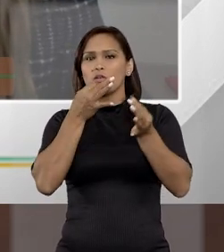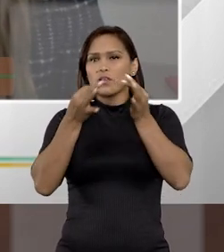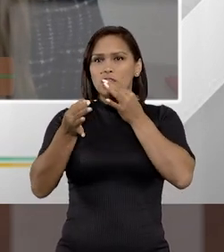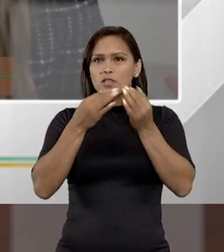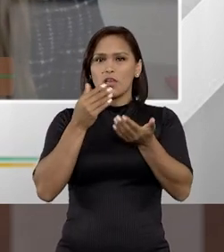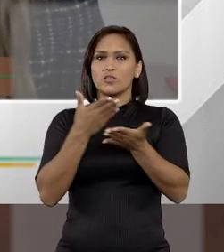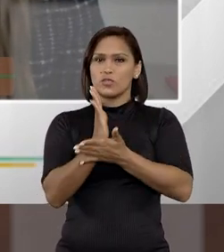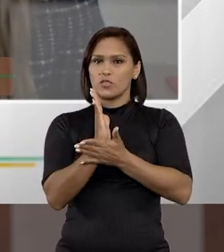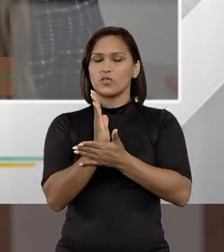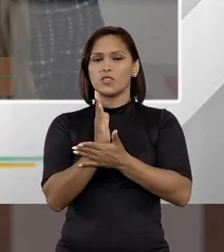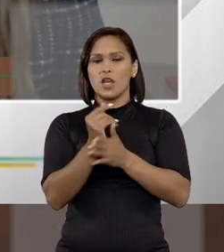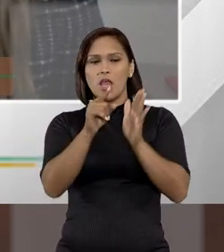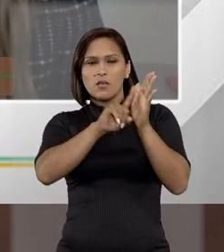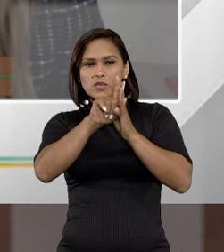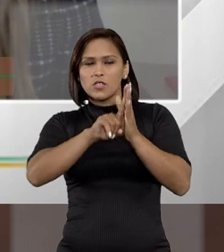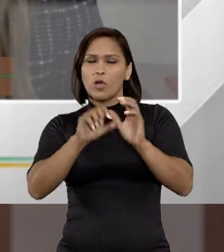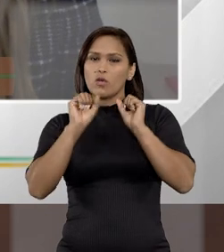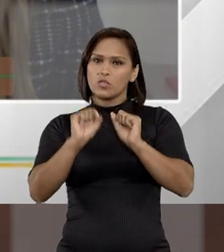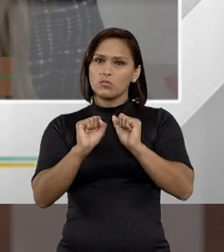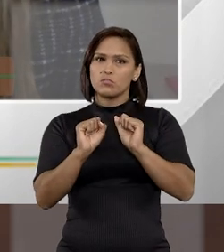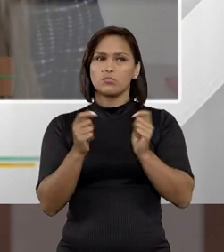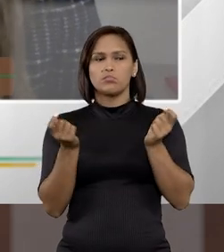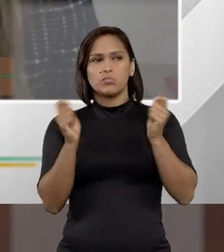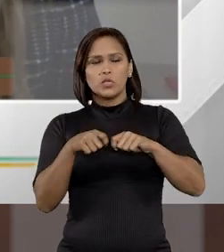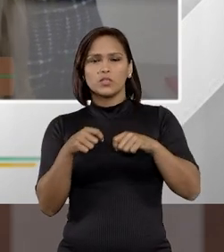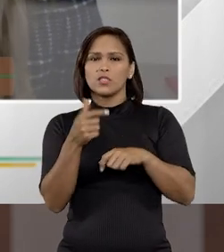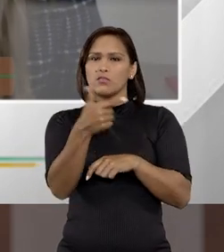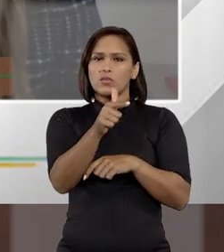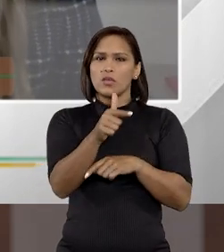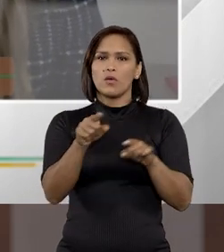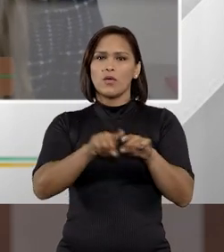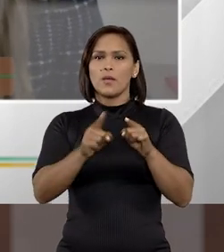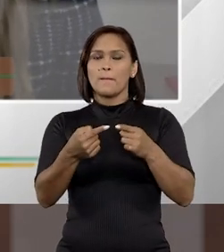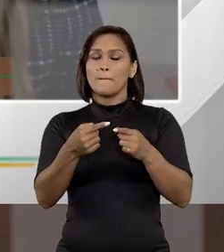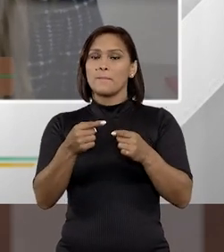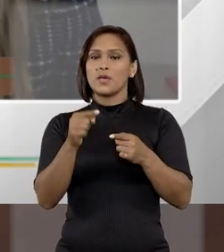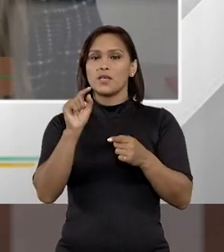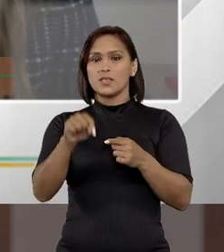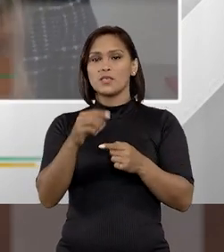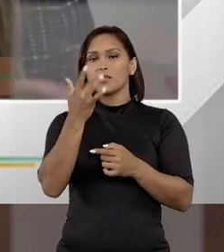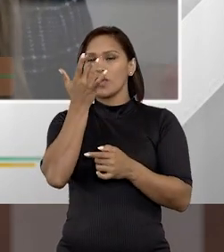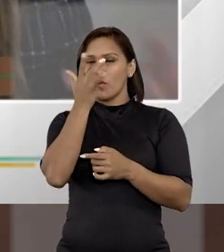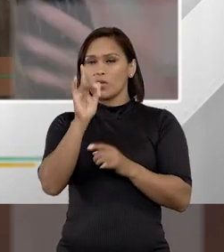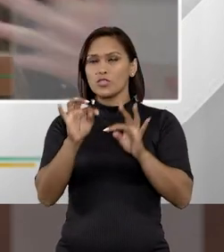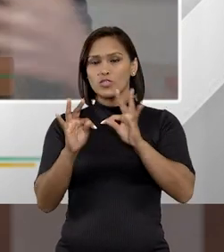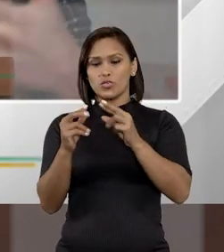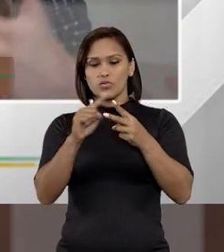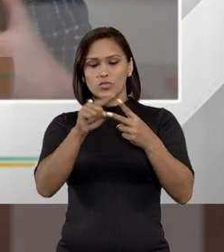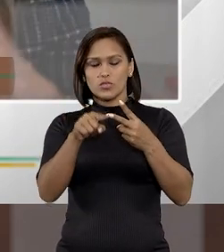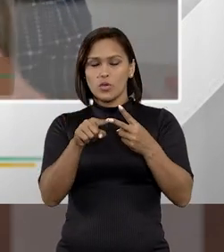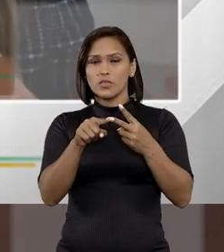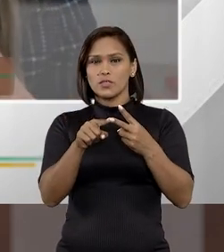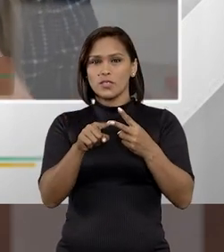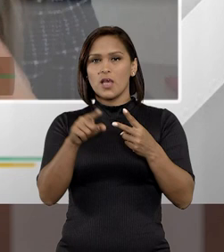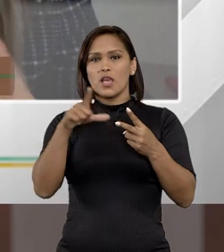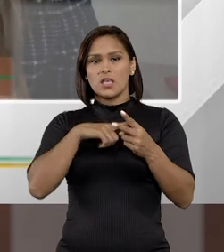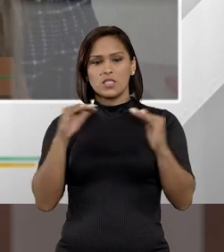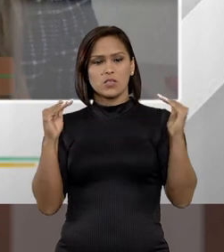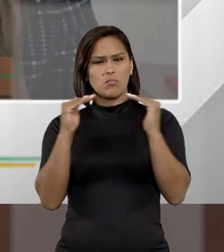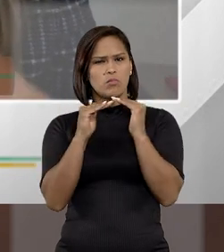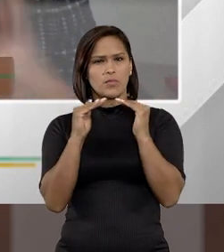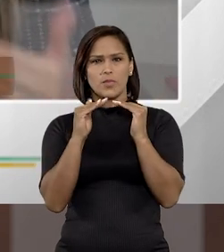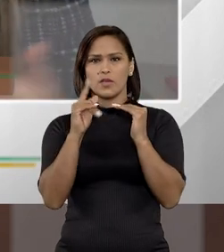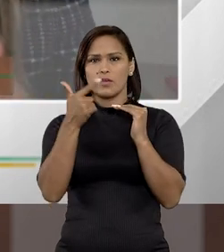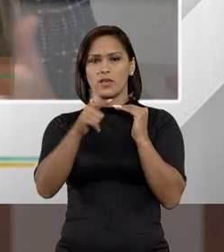critério da autoridade de investigação, se acha que são cabíveis ou não, mas eu acho que os dois dispositivos, eles estão super